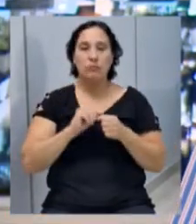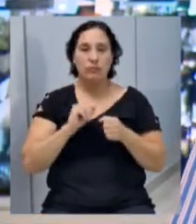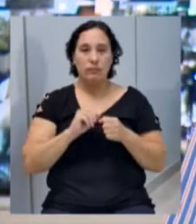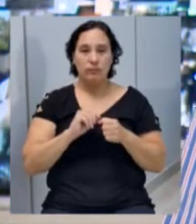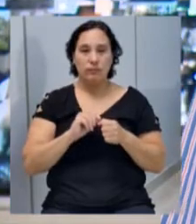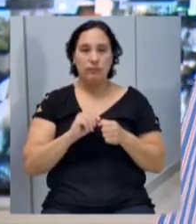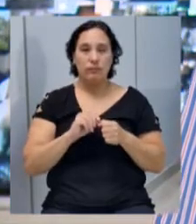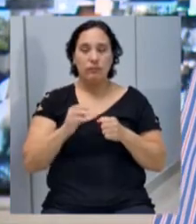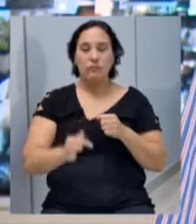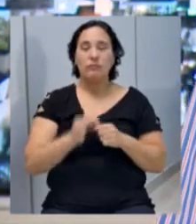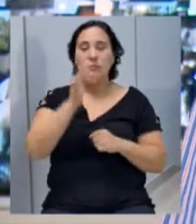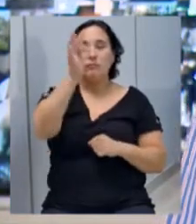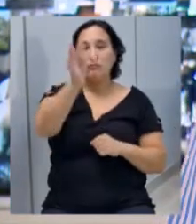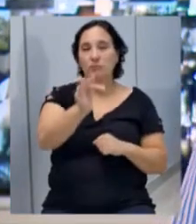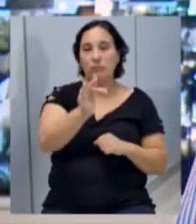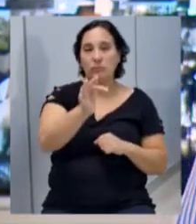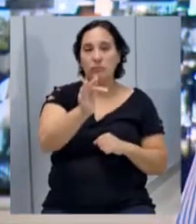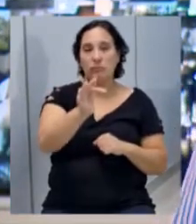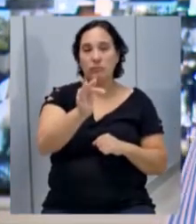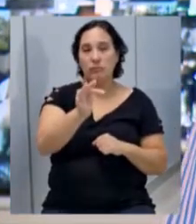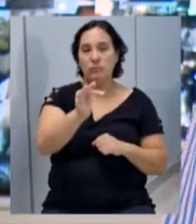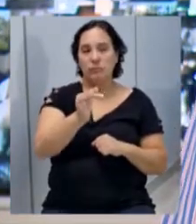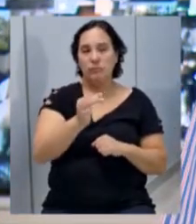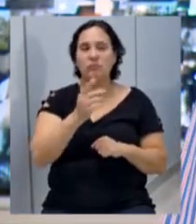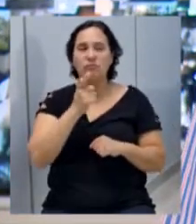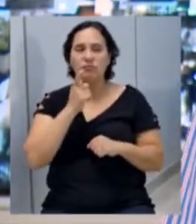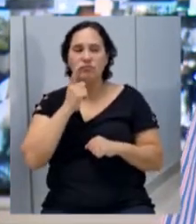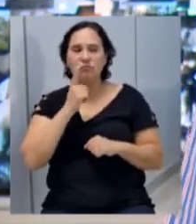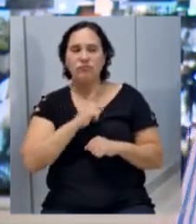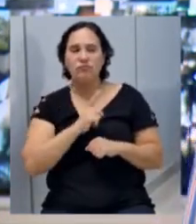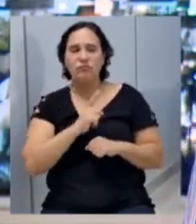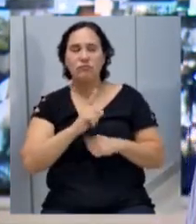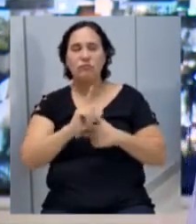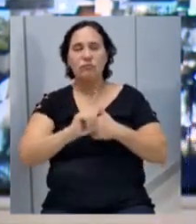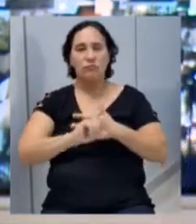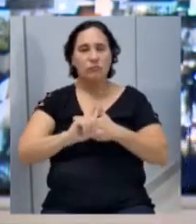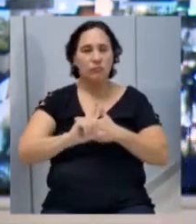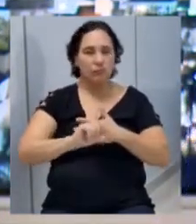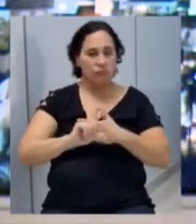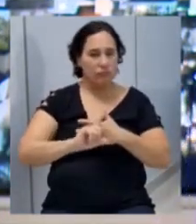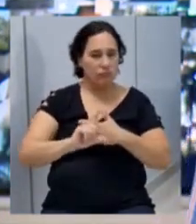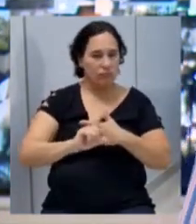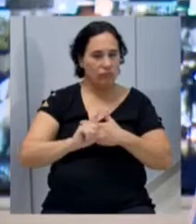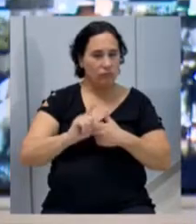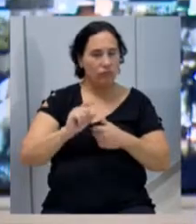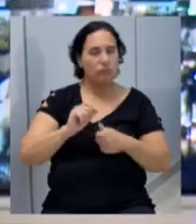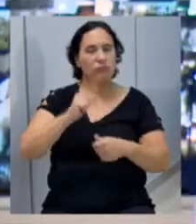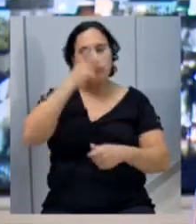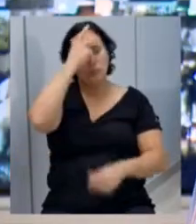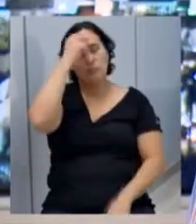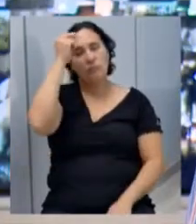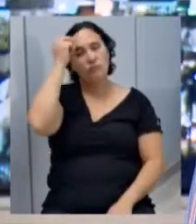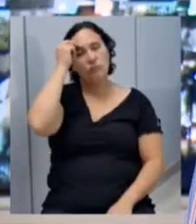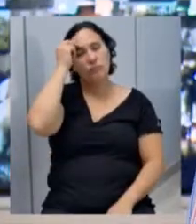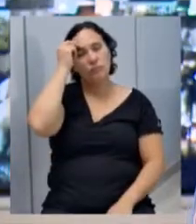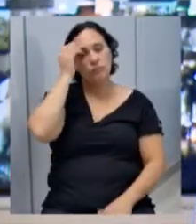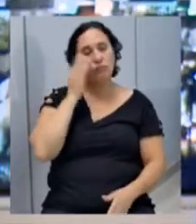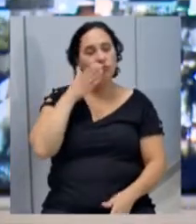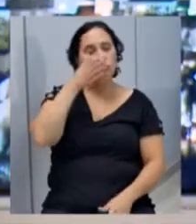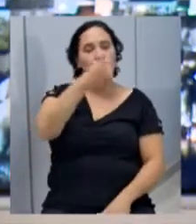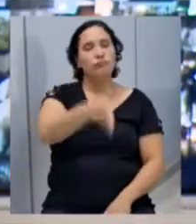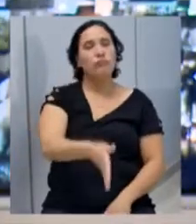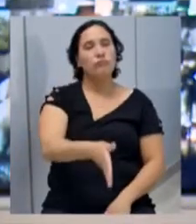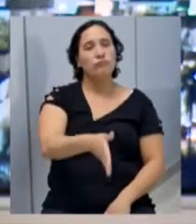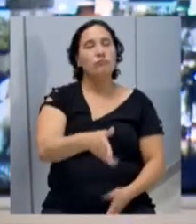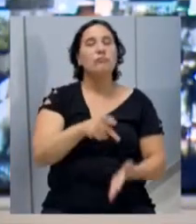para que, no futuro, as intenções do legislador, ou seja, do executor, do prefeito, sejam destinadas.